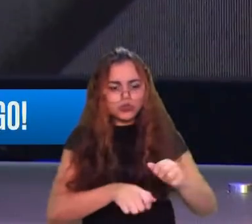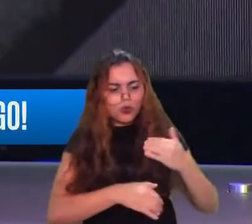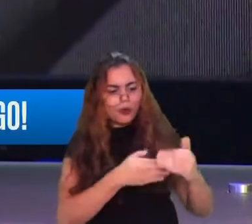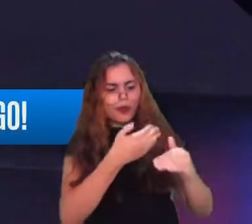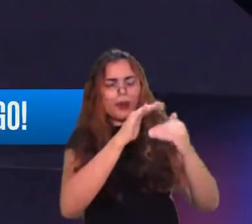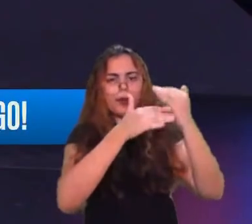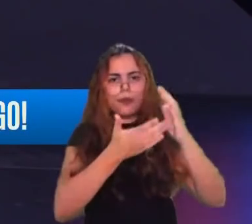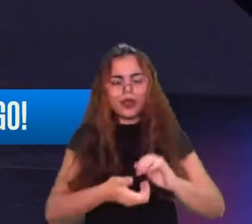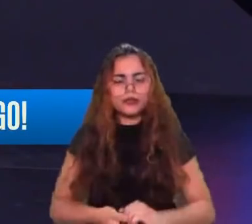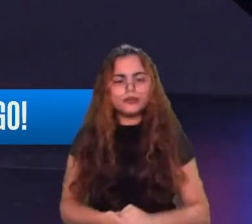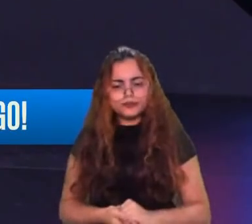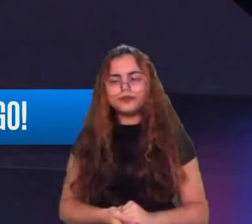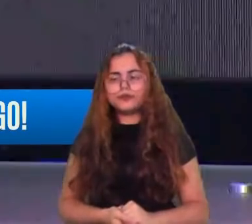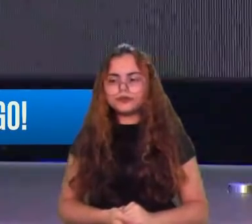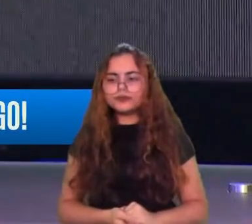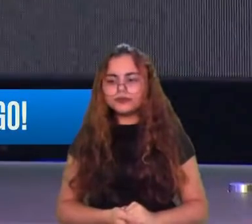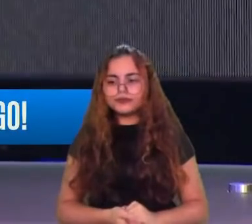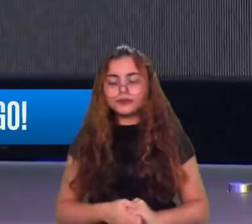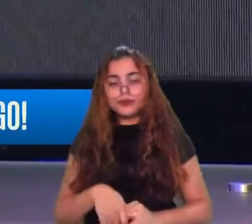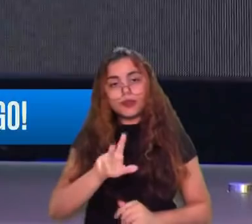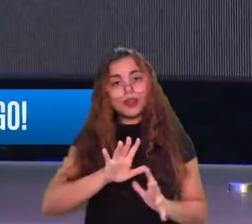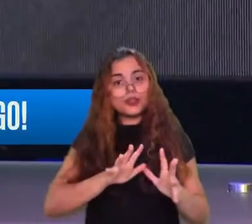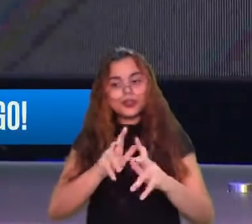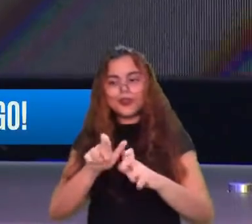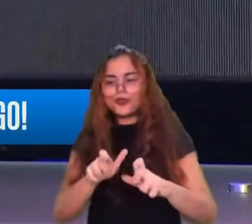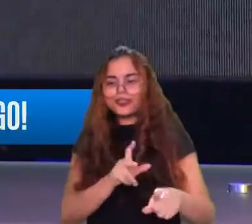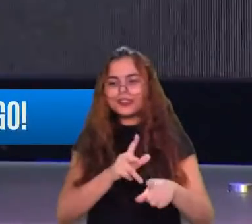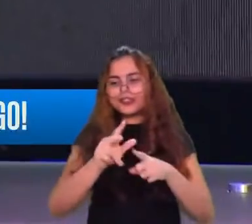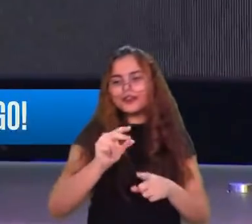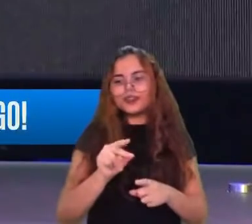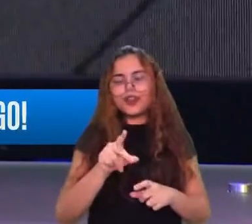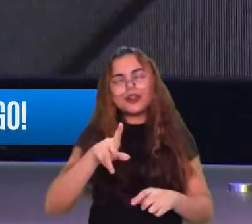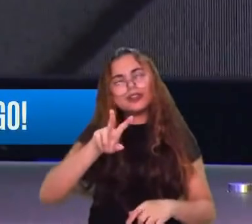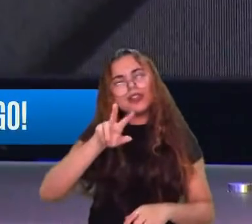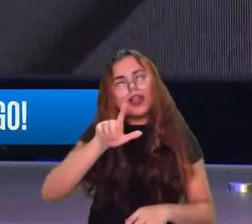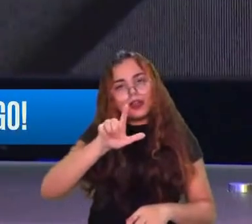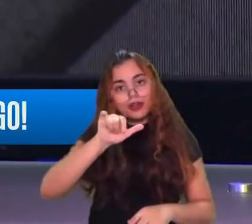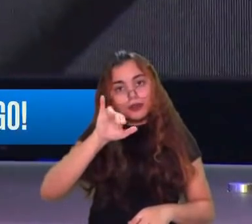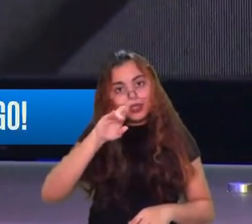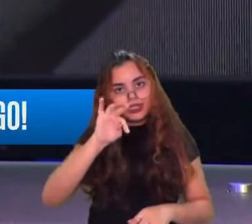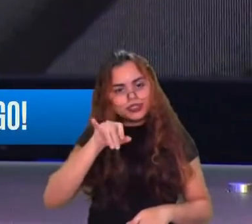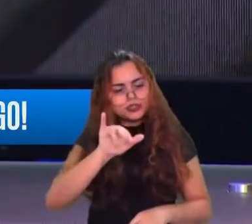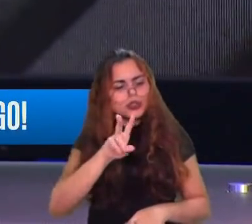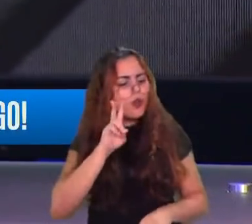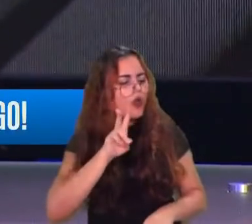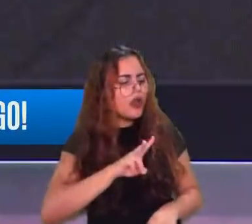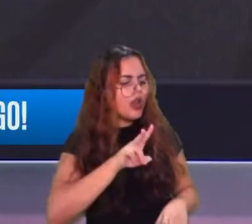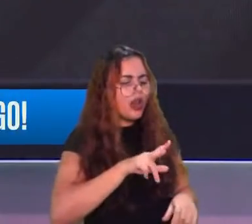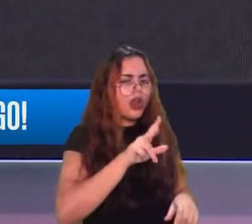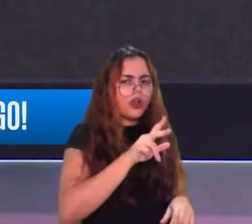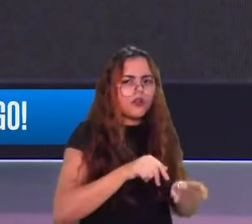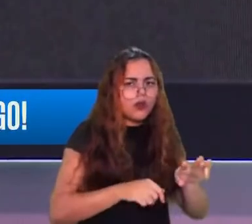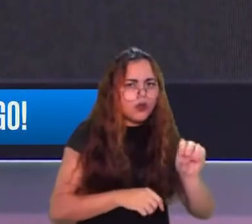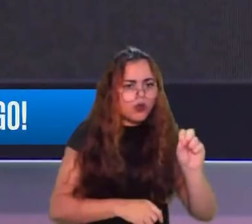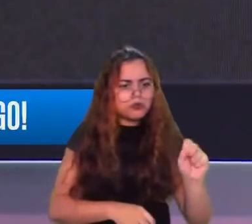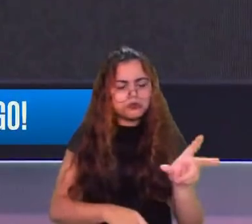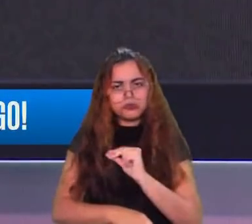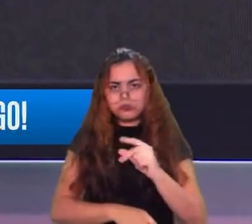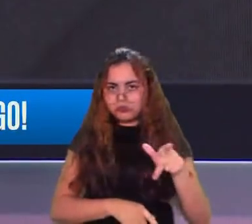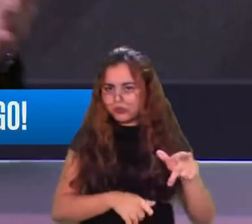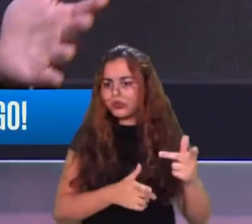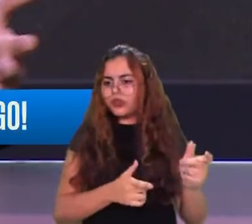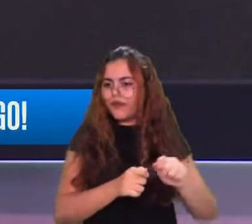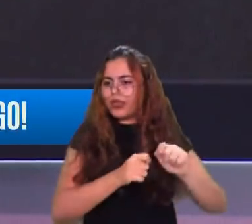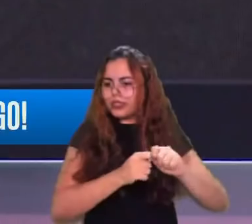elas, eu olhava pro Oz e falava, cara, ele tá tomando as regras do jogo e fazendo acontecer, pô. O que é muito diferente, porque o jogador que ele era